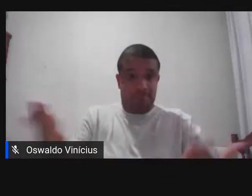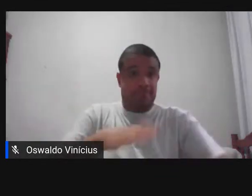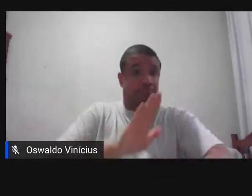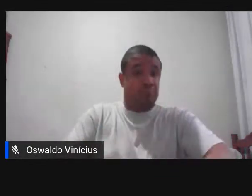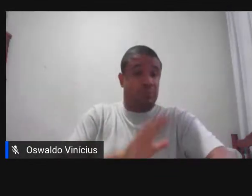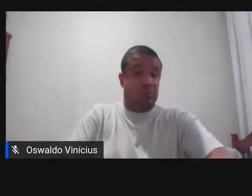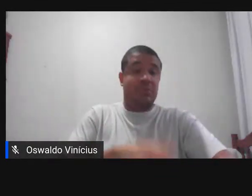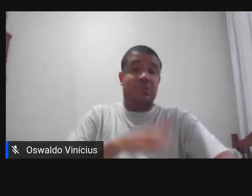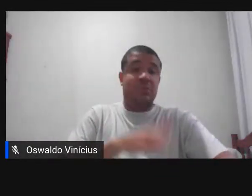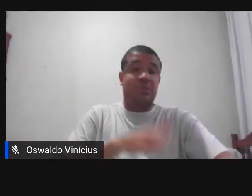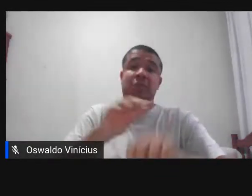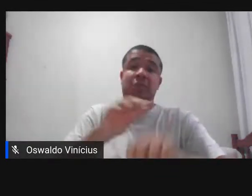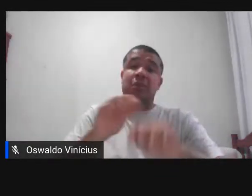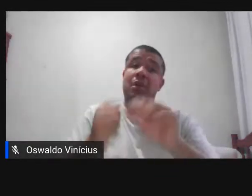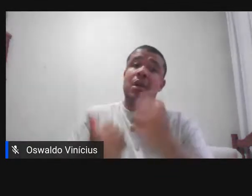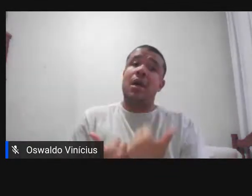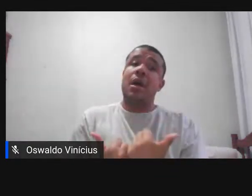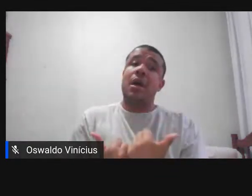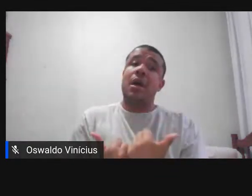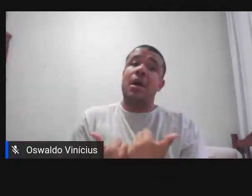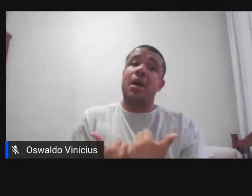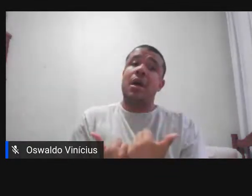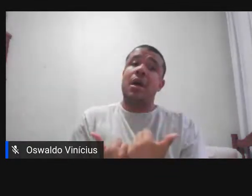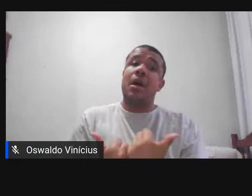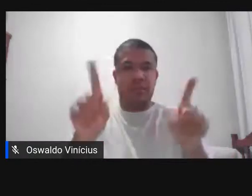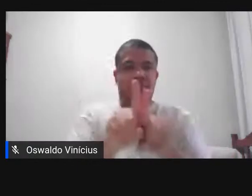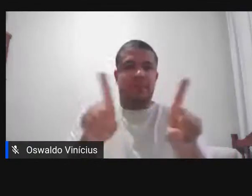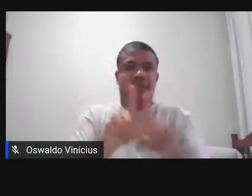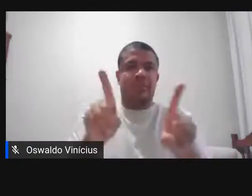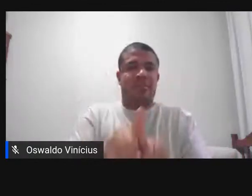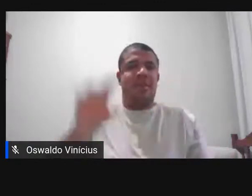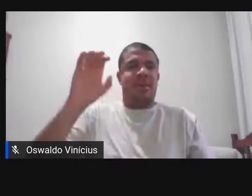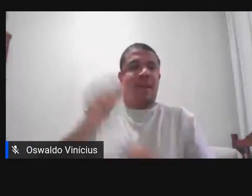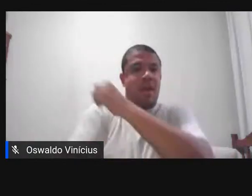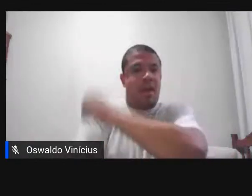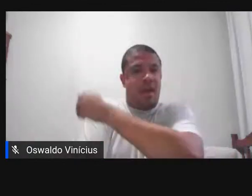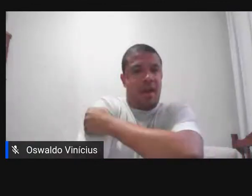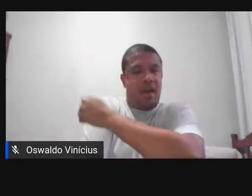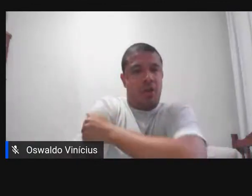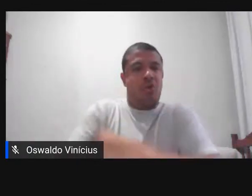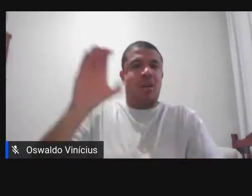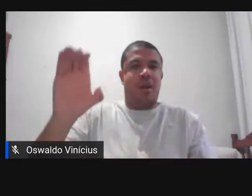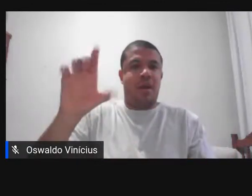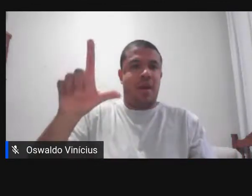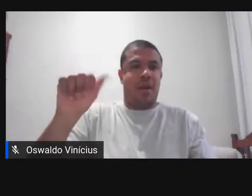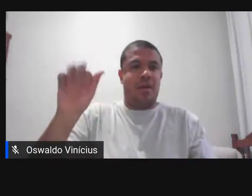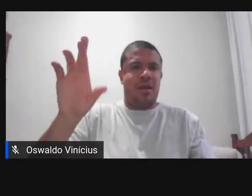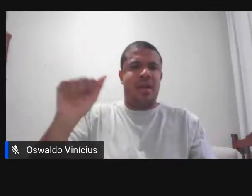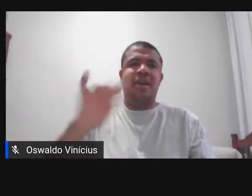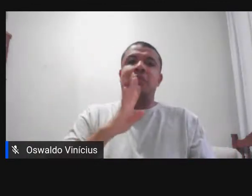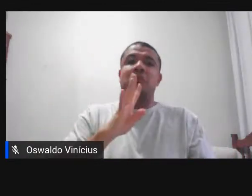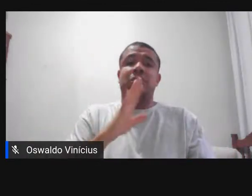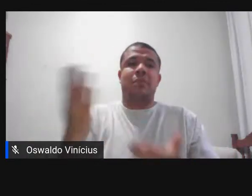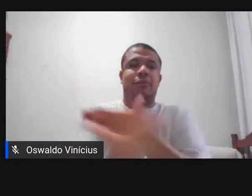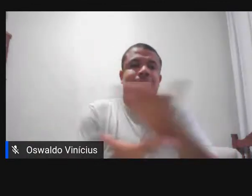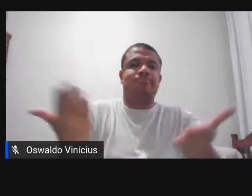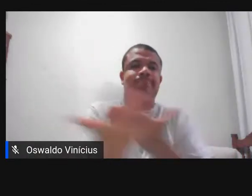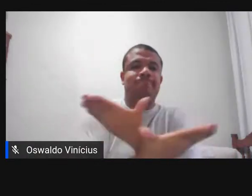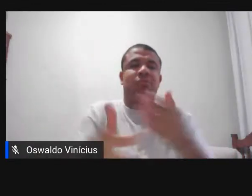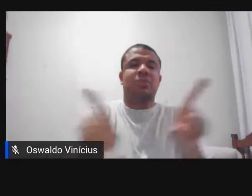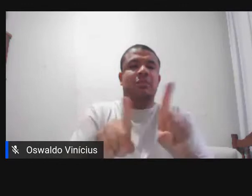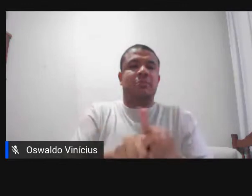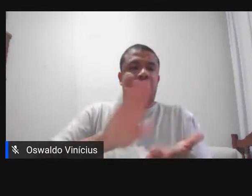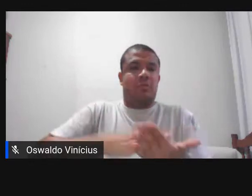apoio queria agradecer também a presença da Clara né dividir com a gente o conhecimento dela queria agradecer aos